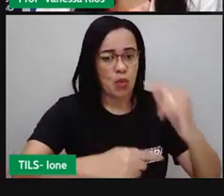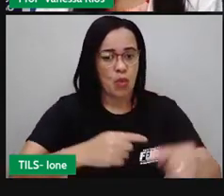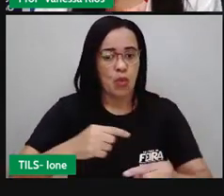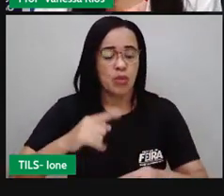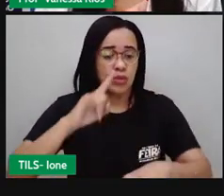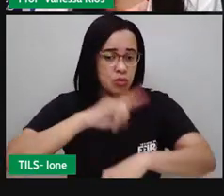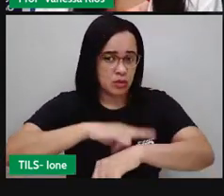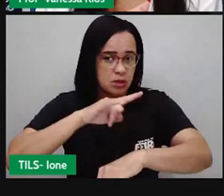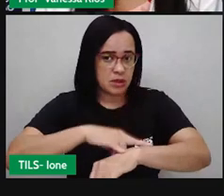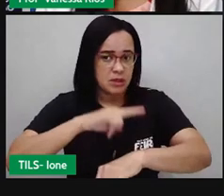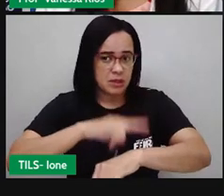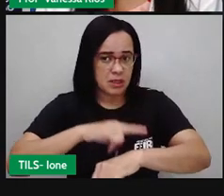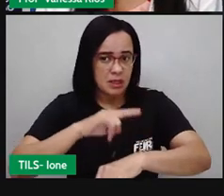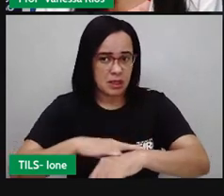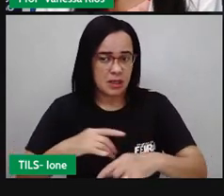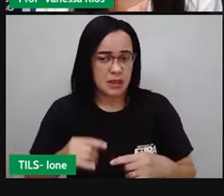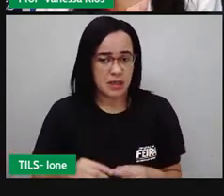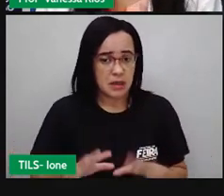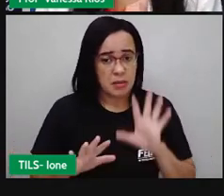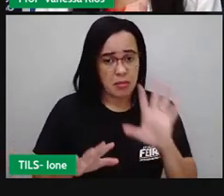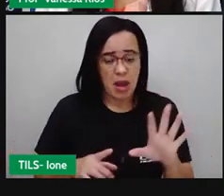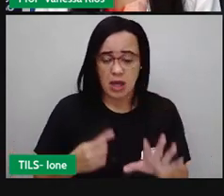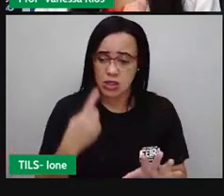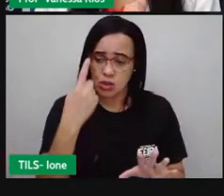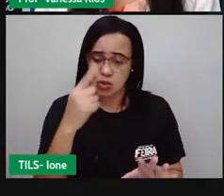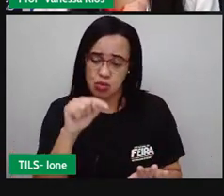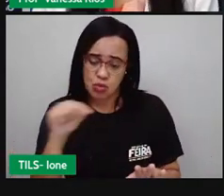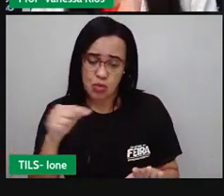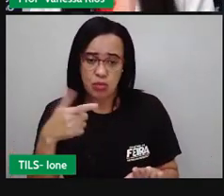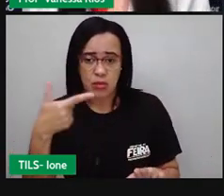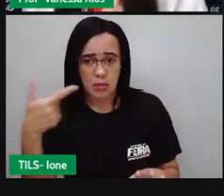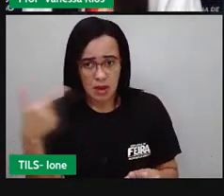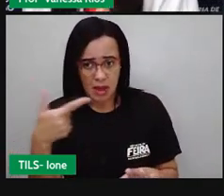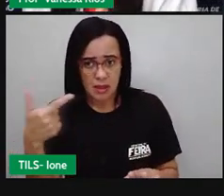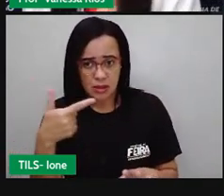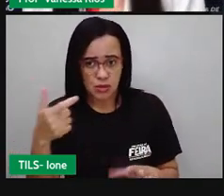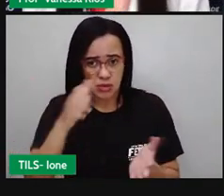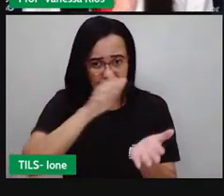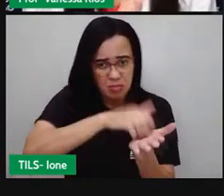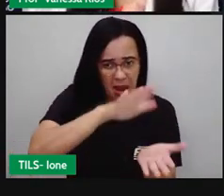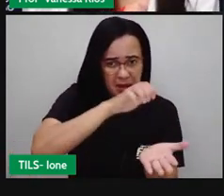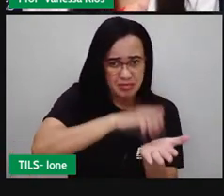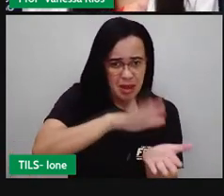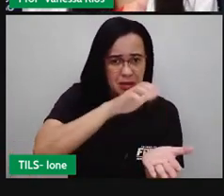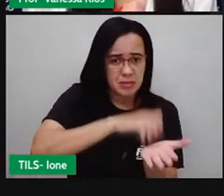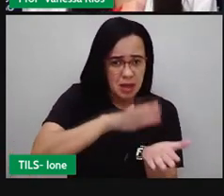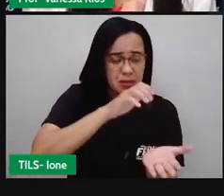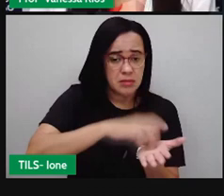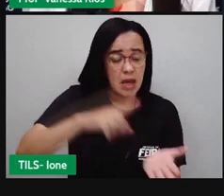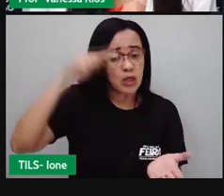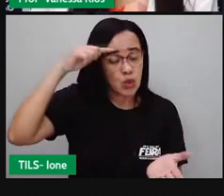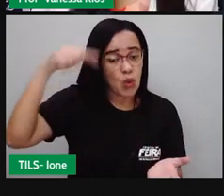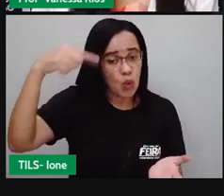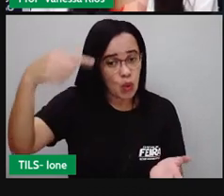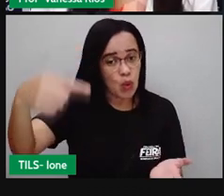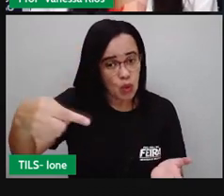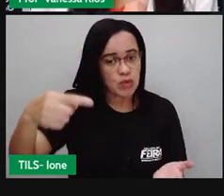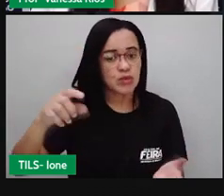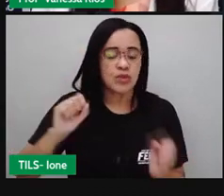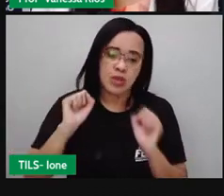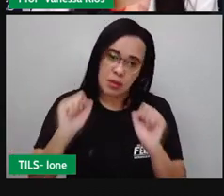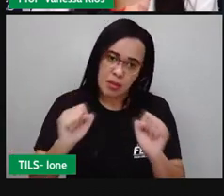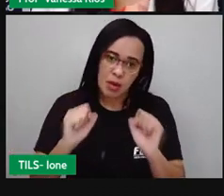Isso pode ser explicado pelo processo de reabsorção. Então olhem só, quando a gente fala assim, 180 litros de